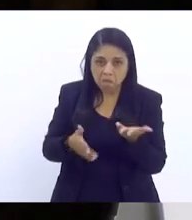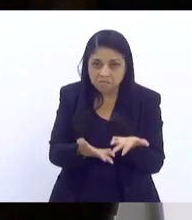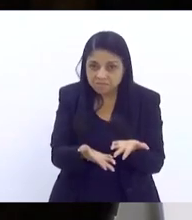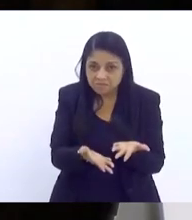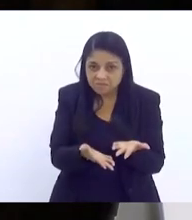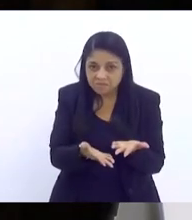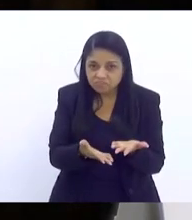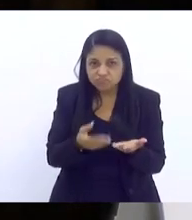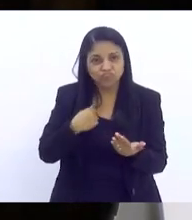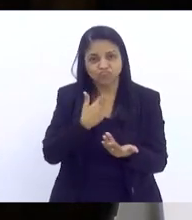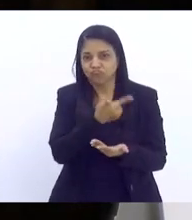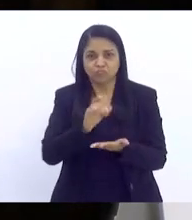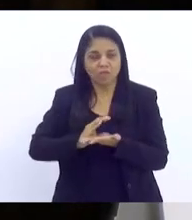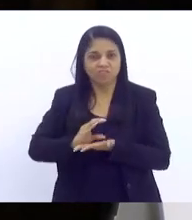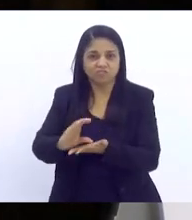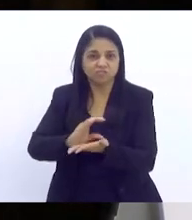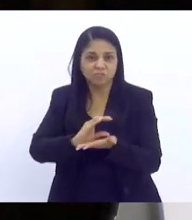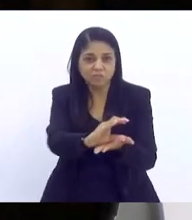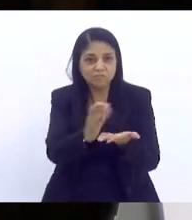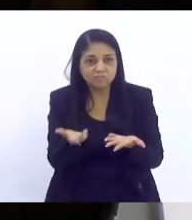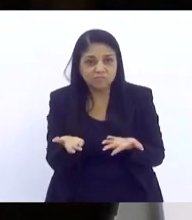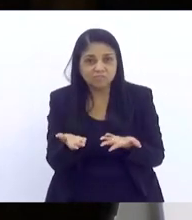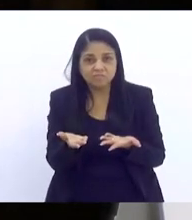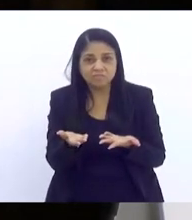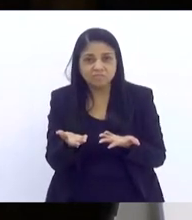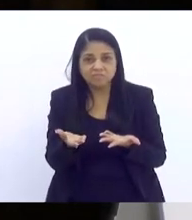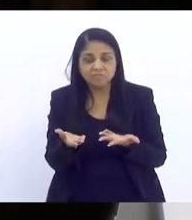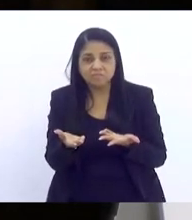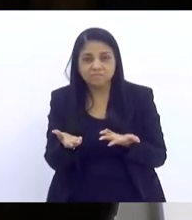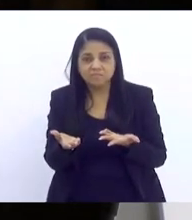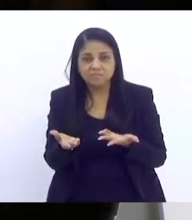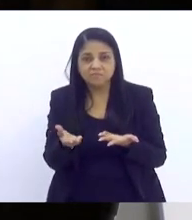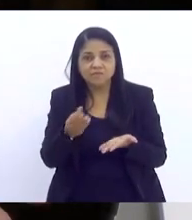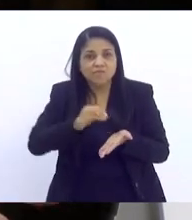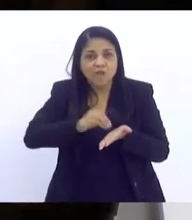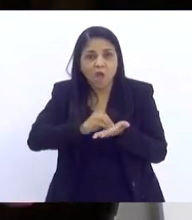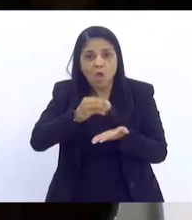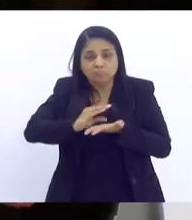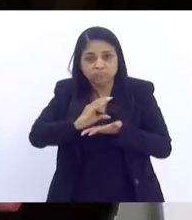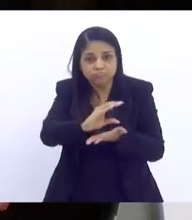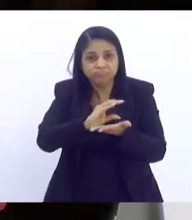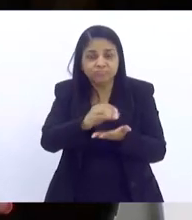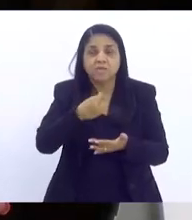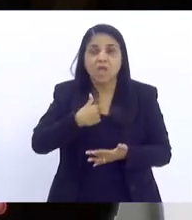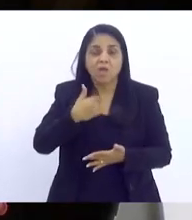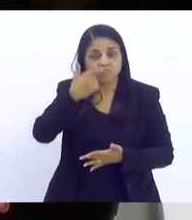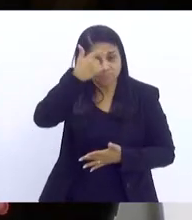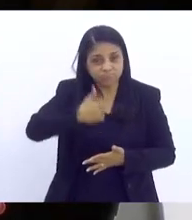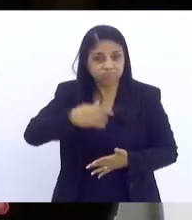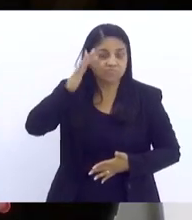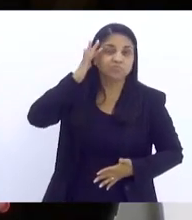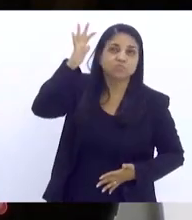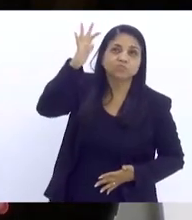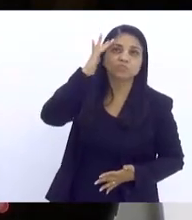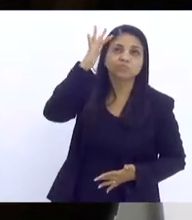Não tem investimento. Mas há, é um devaneio nosso achar